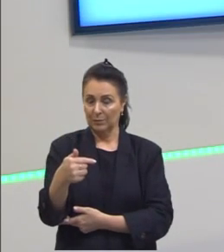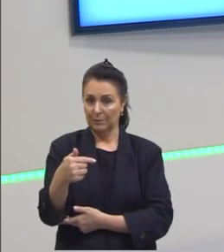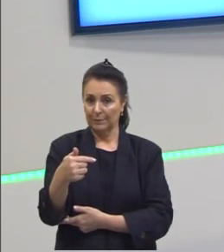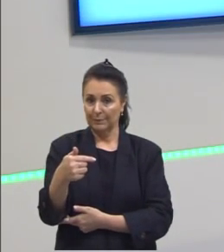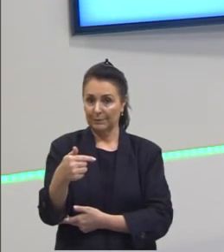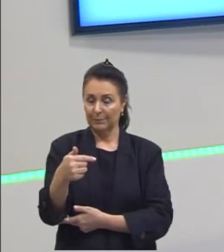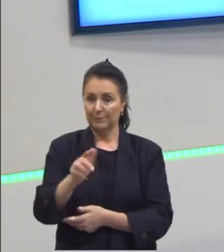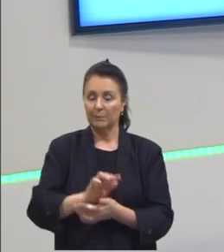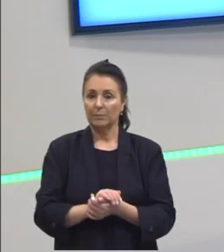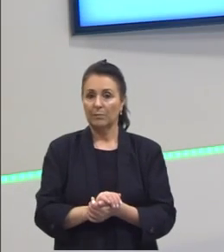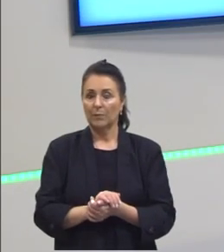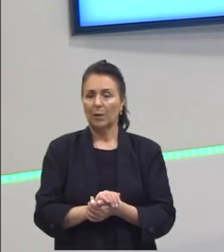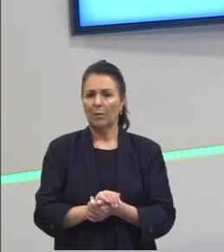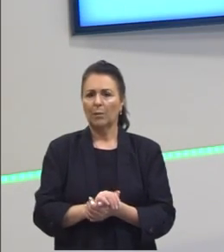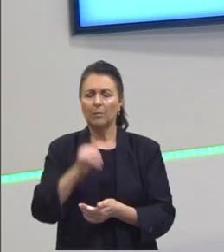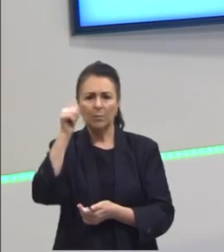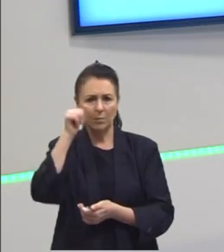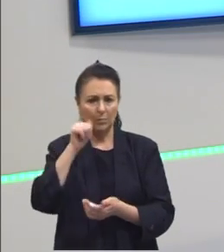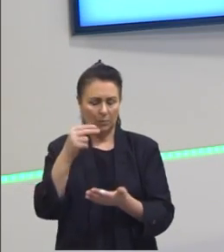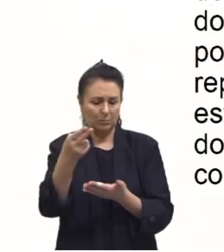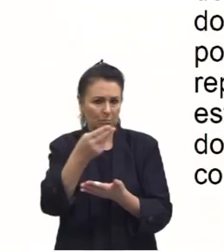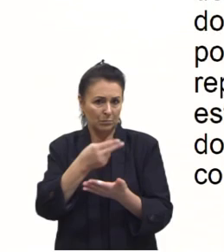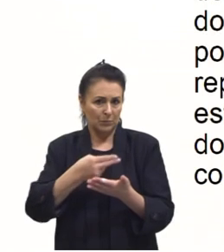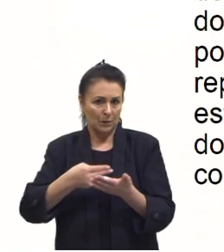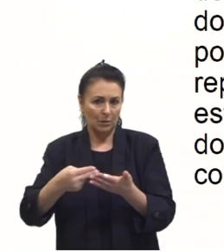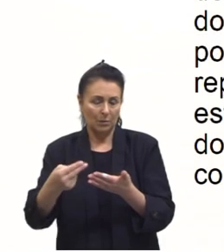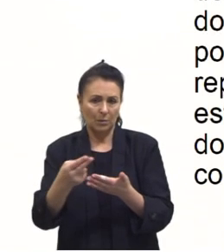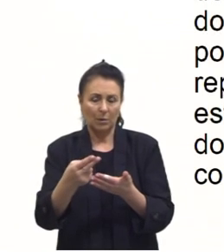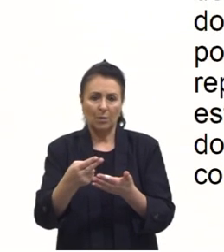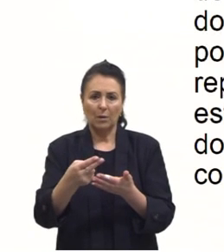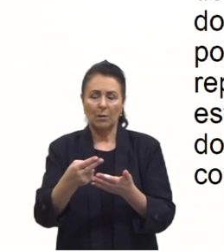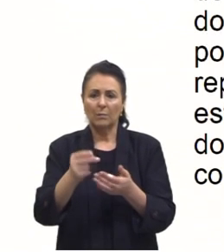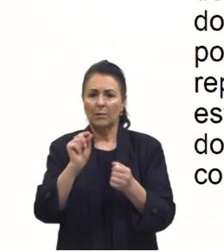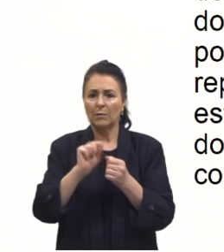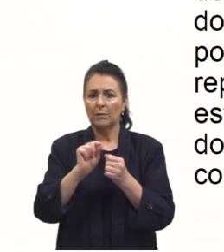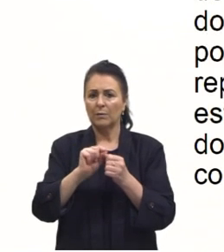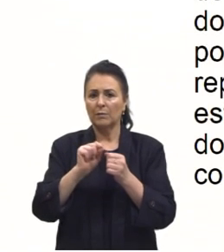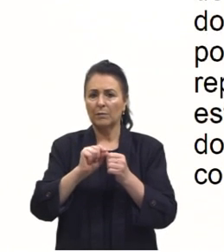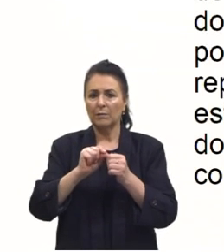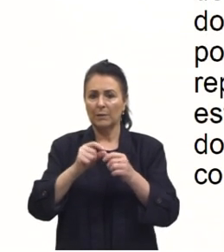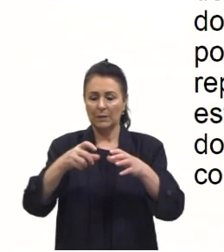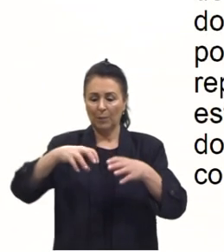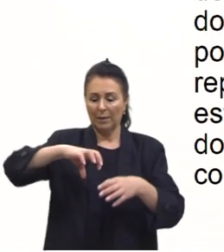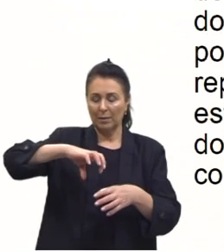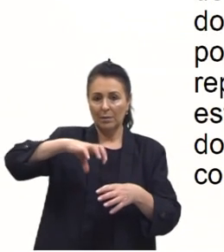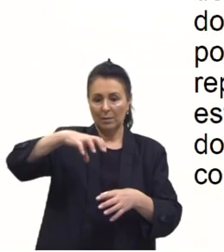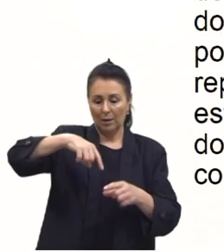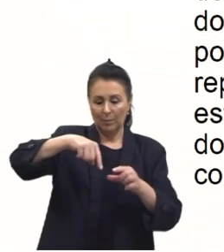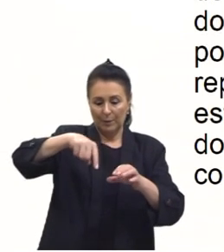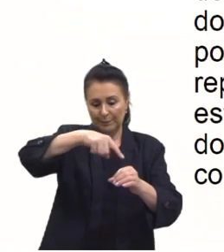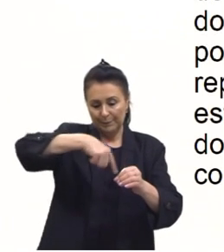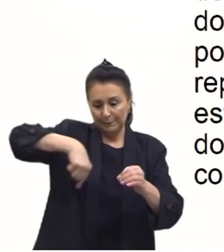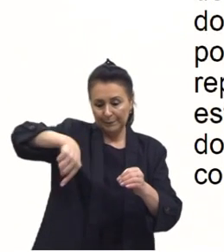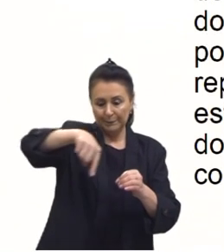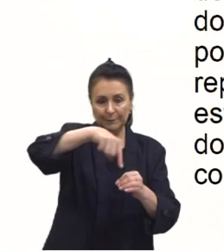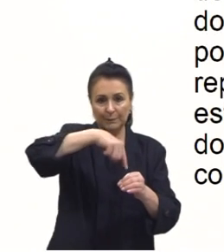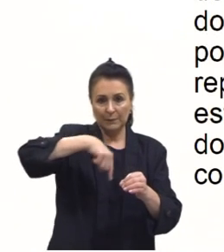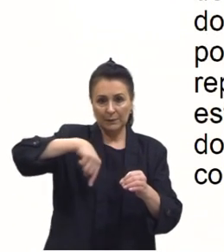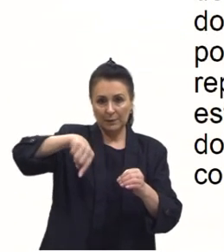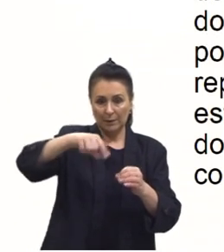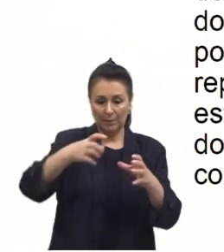uma desenhista projetista deverá desenhar uma tampa de panela em uma forma circular